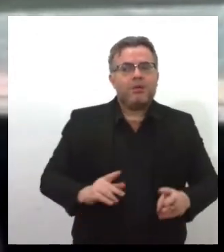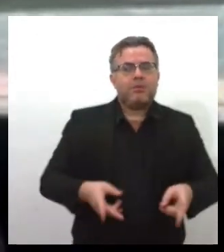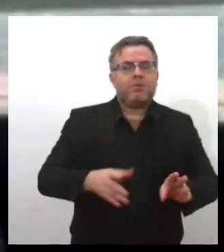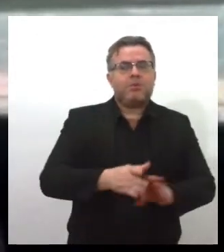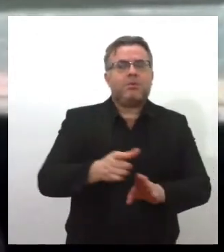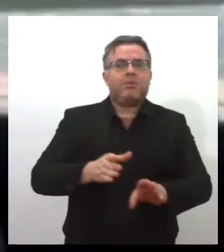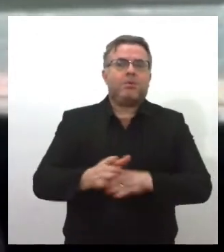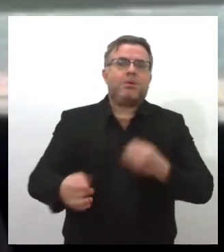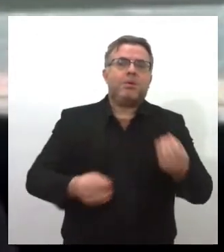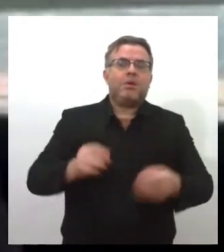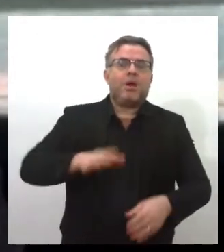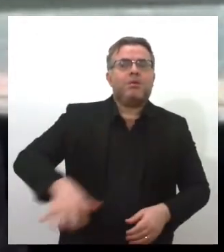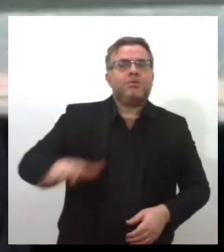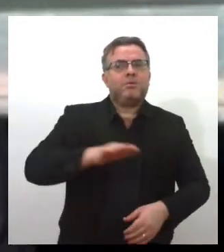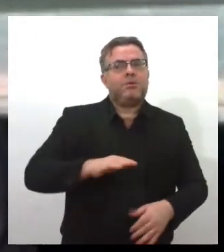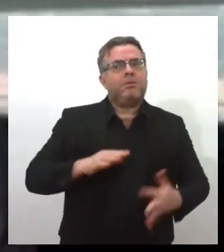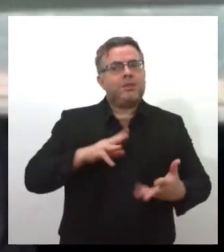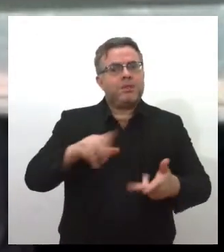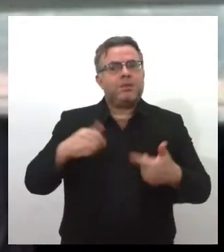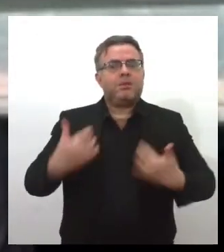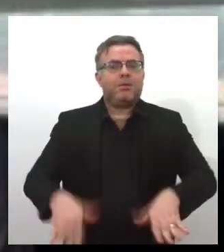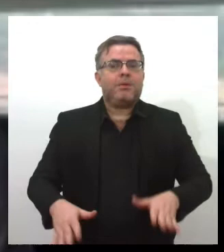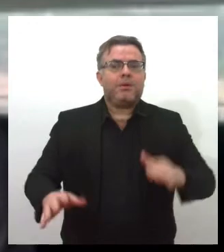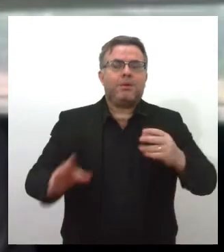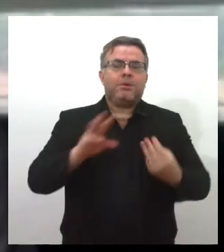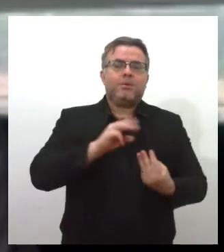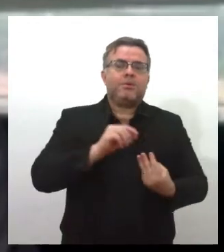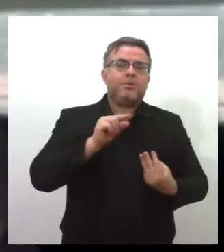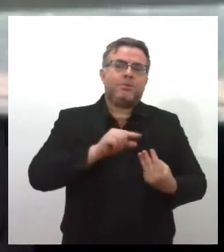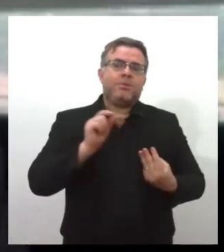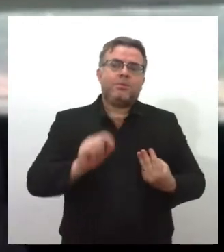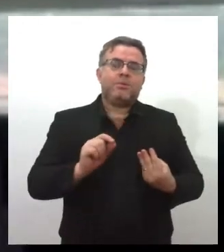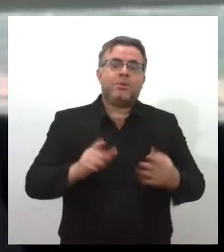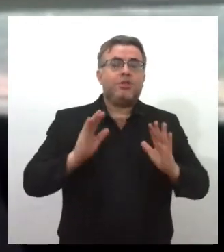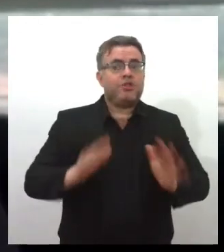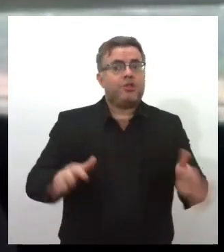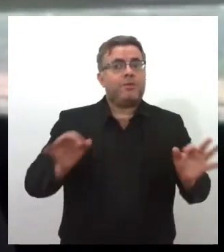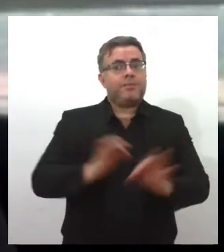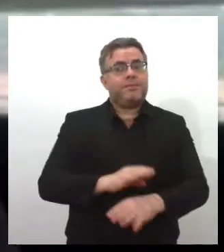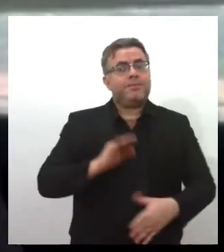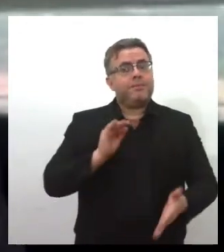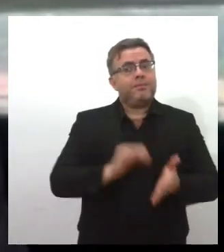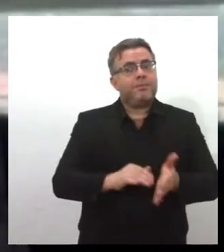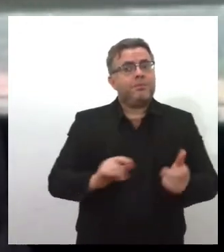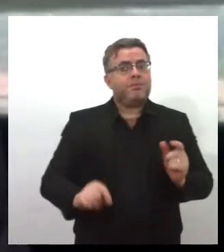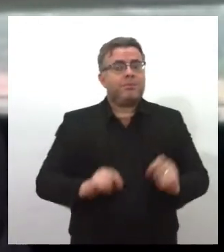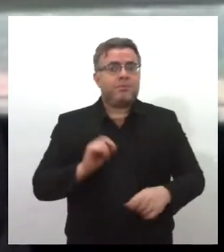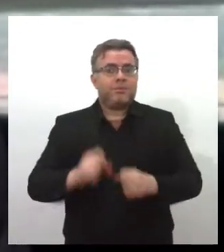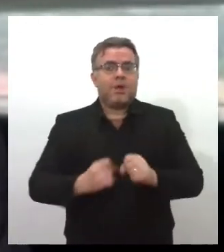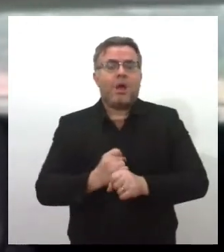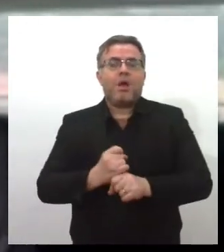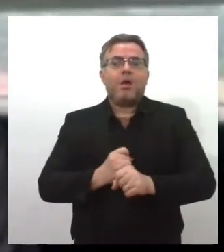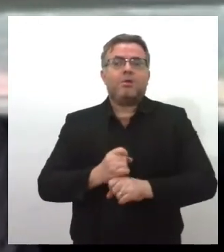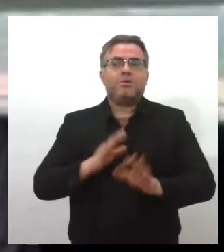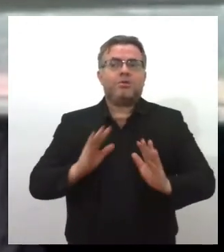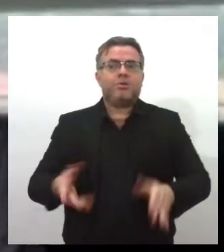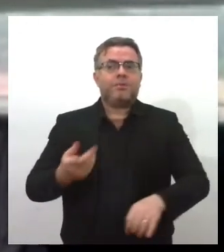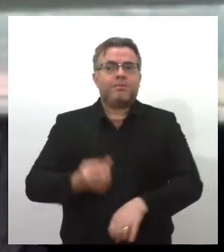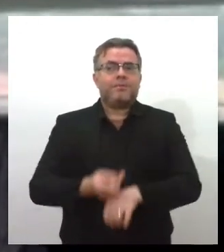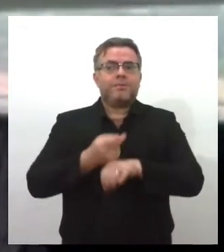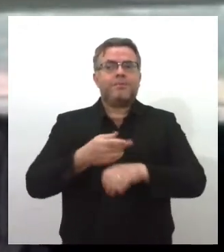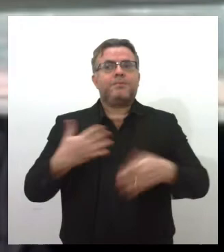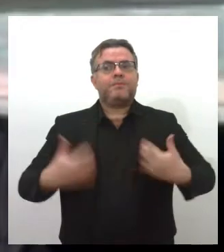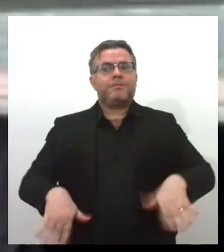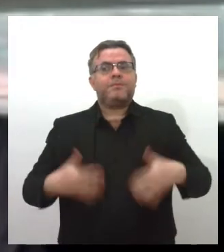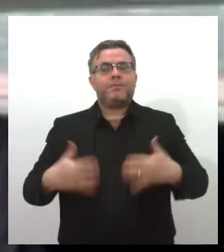a nível nacional, Larissa. A Universidade Federal de Sergipe vem recebendo aí, nos últimos anos, diversas premiações, diversas